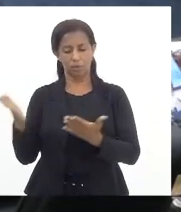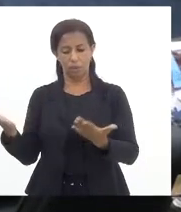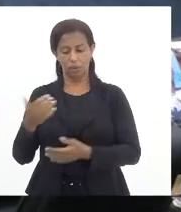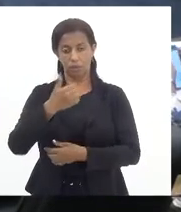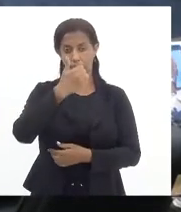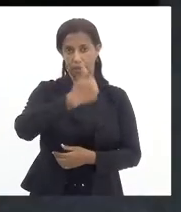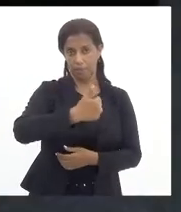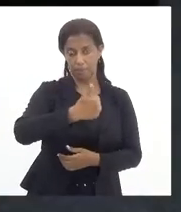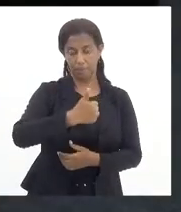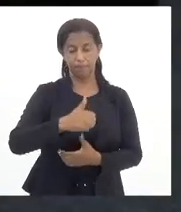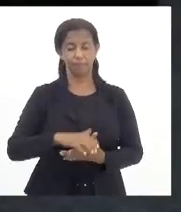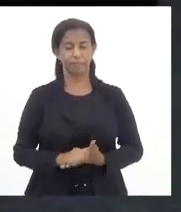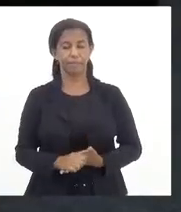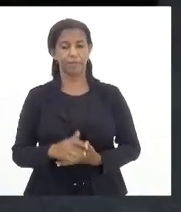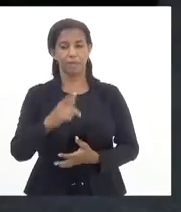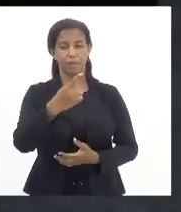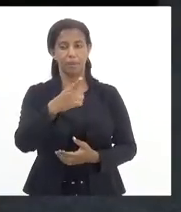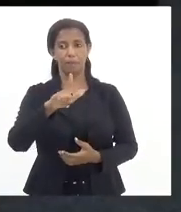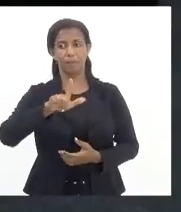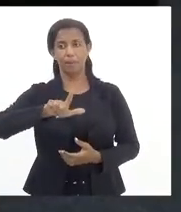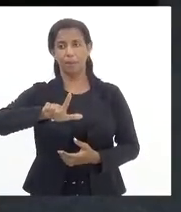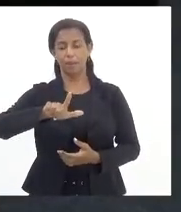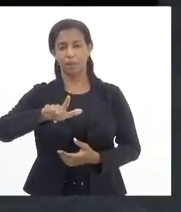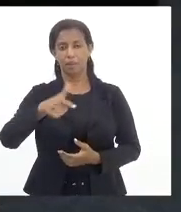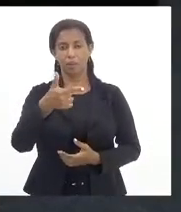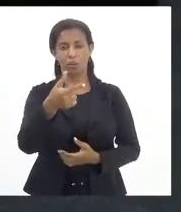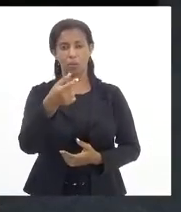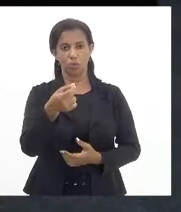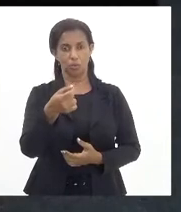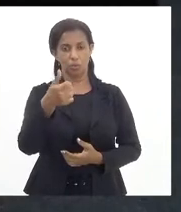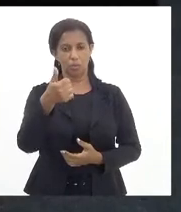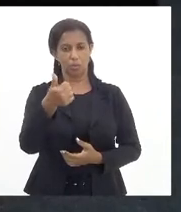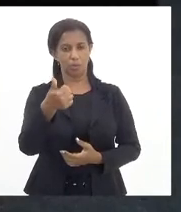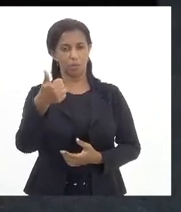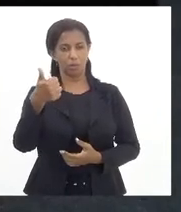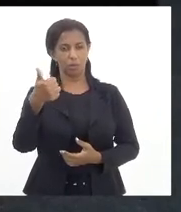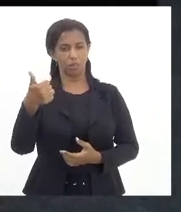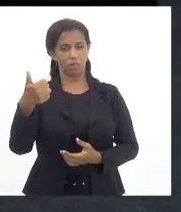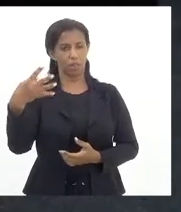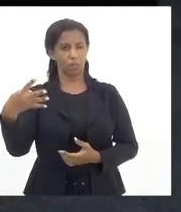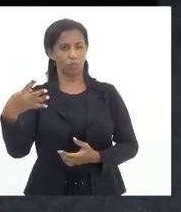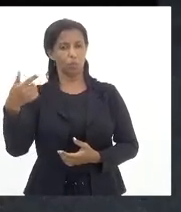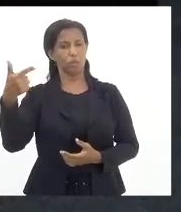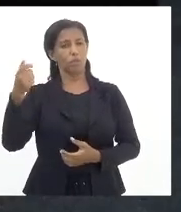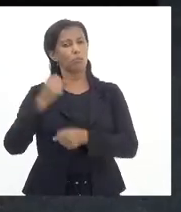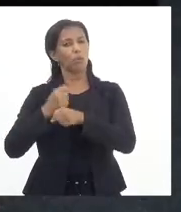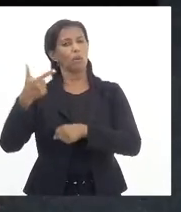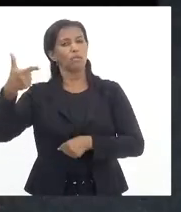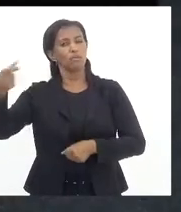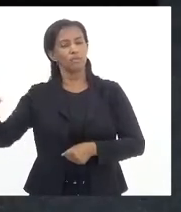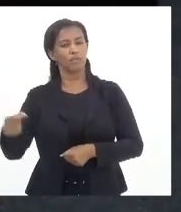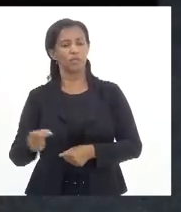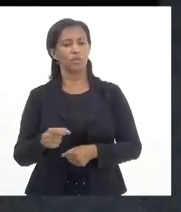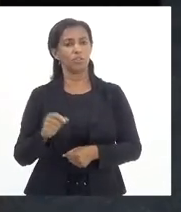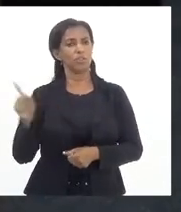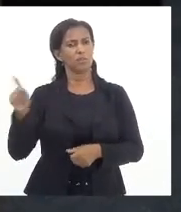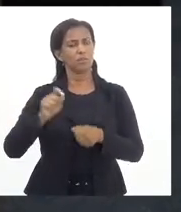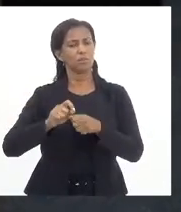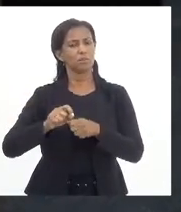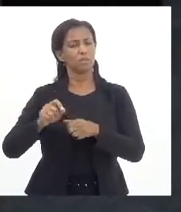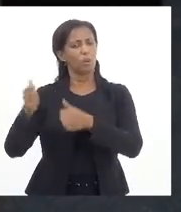primeiro deles é o projeto de lei 2614, de 2020, que faz